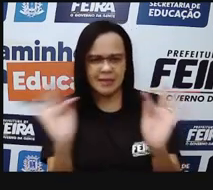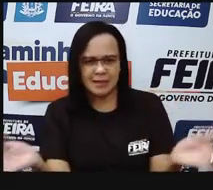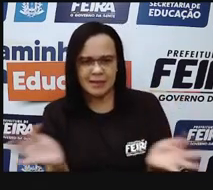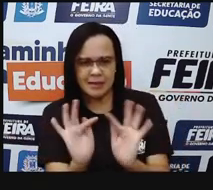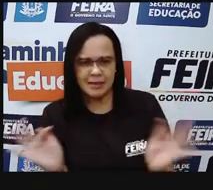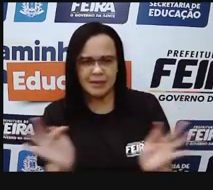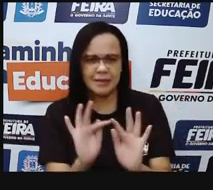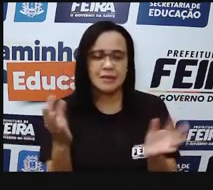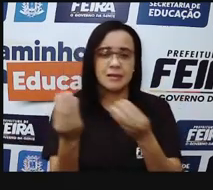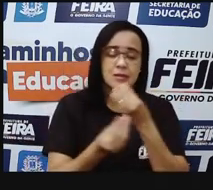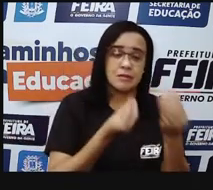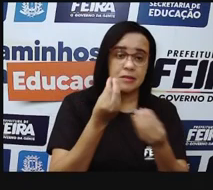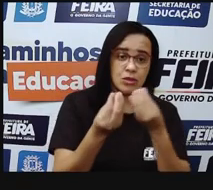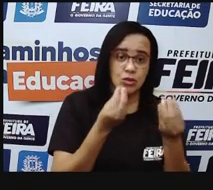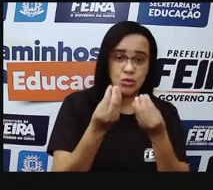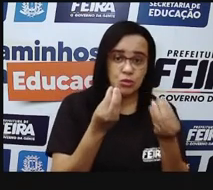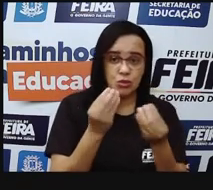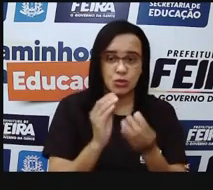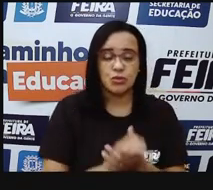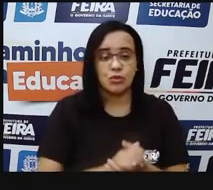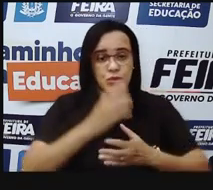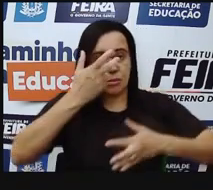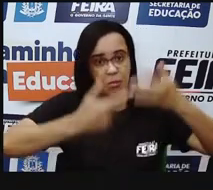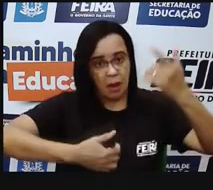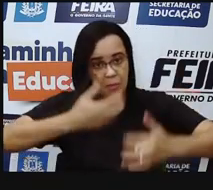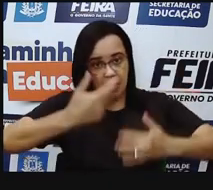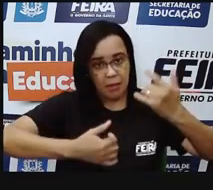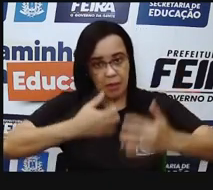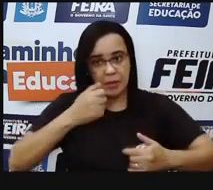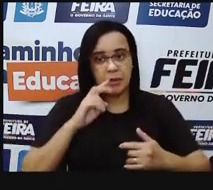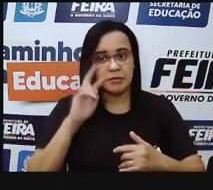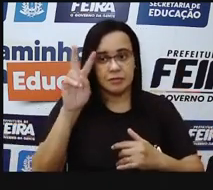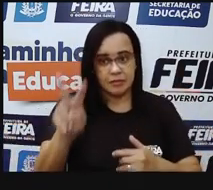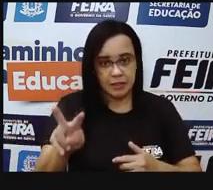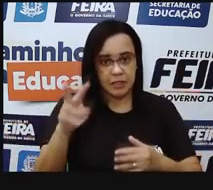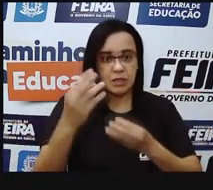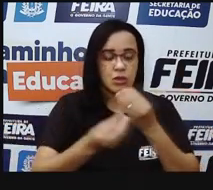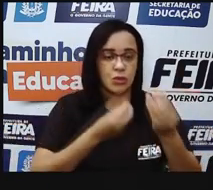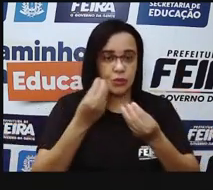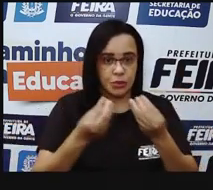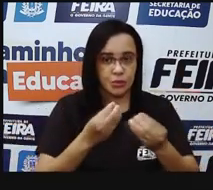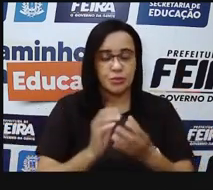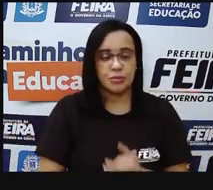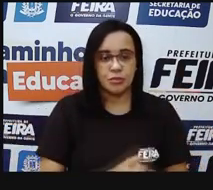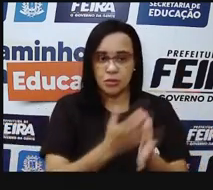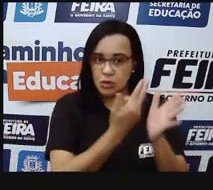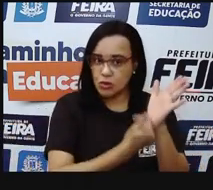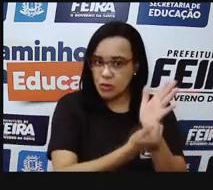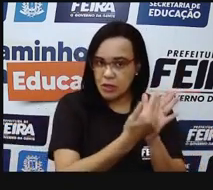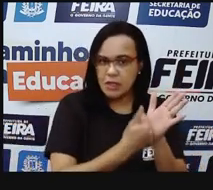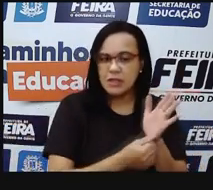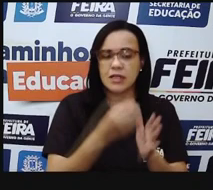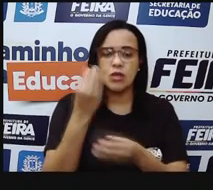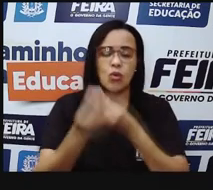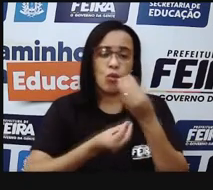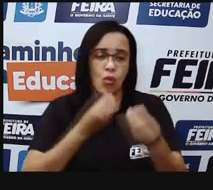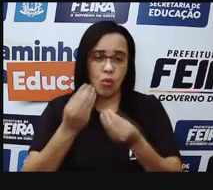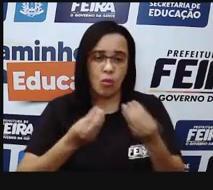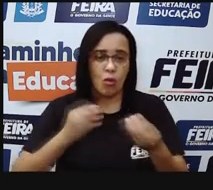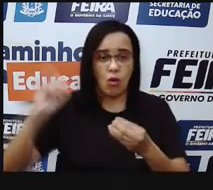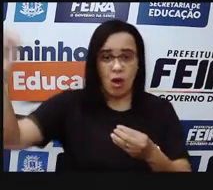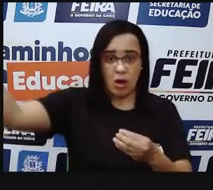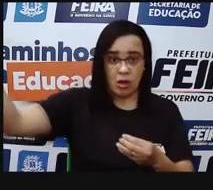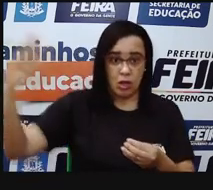simples do que a gente pode entender como se forma a imagem. Então, a luz está aqui